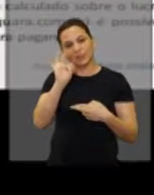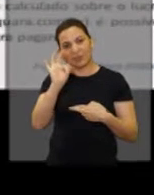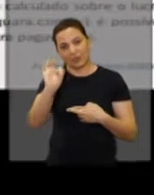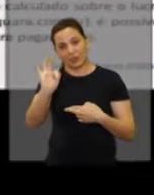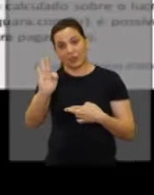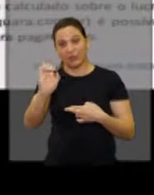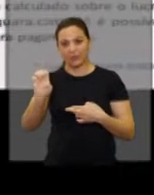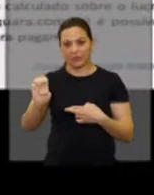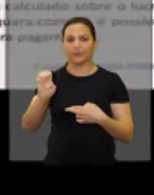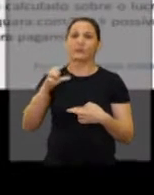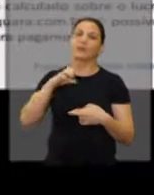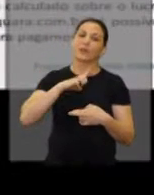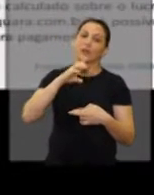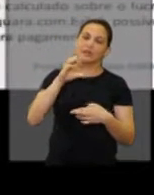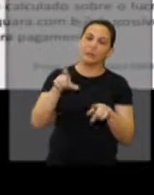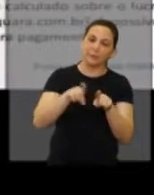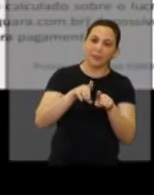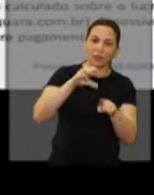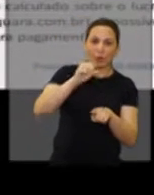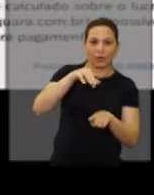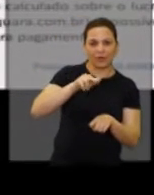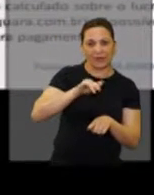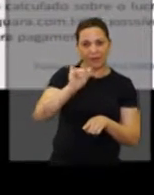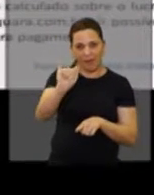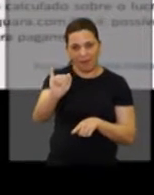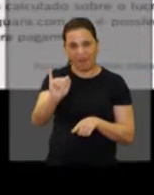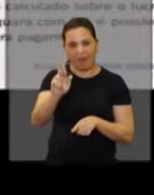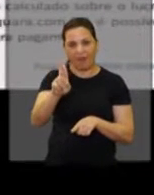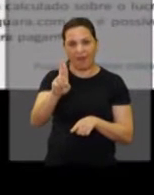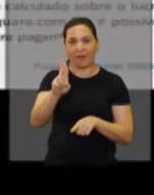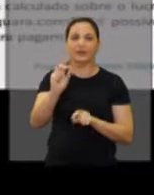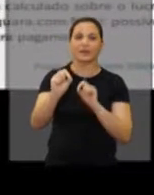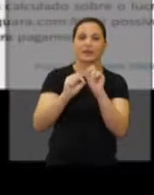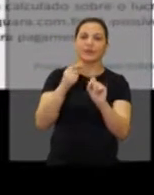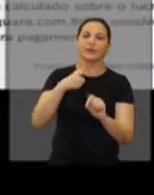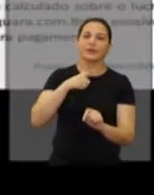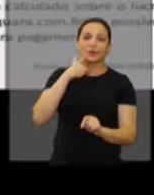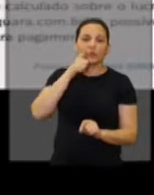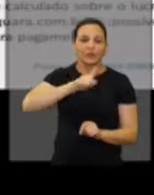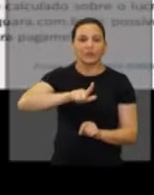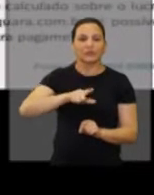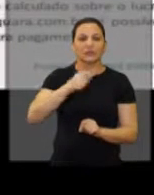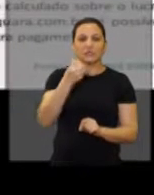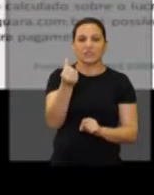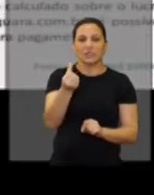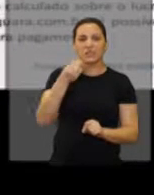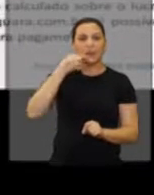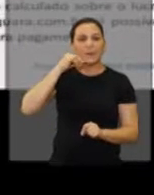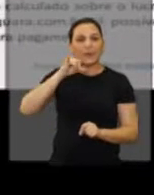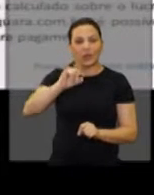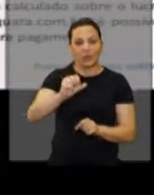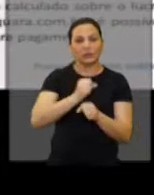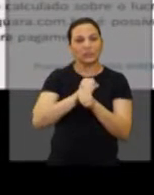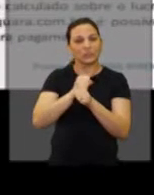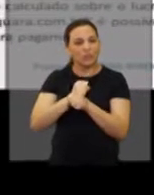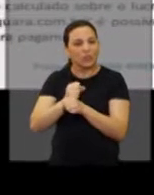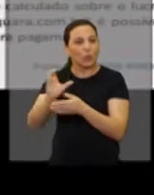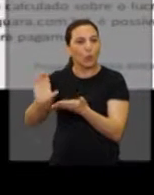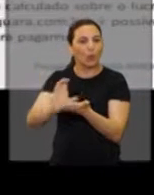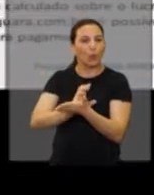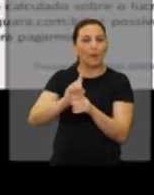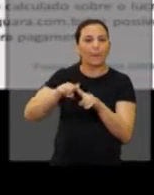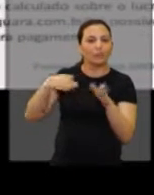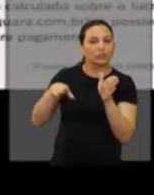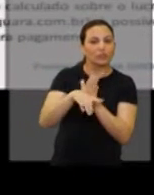forma também de captação é o concriar de Araraquara, que tem capacidade de captar R$ 6 milhões ao